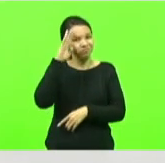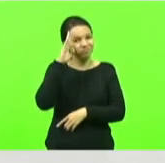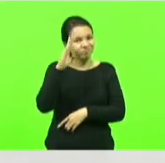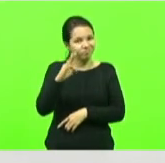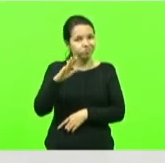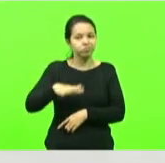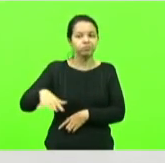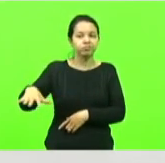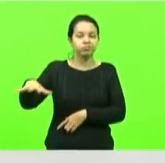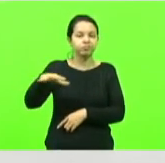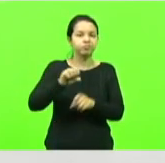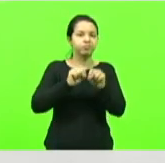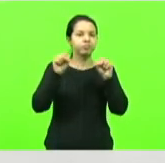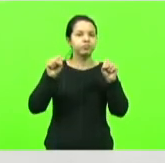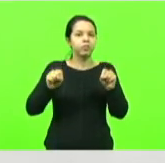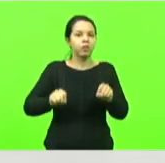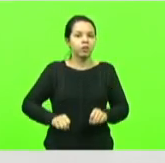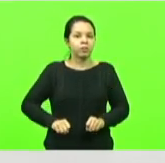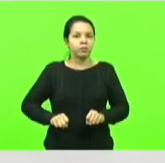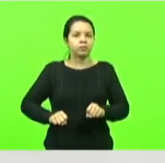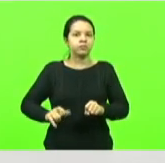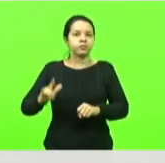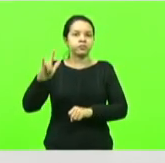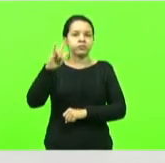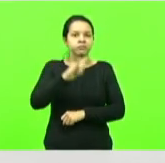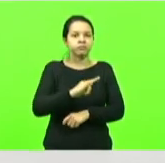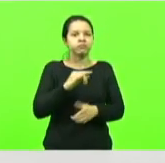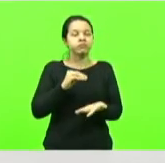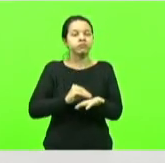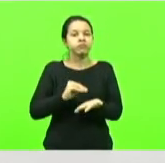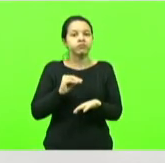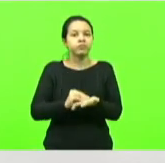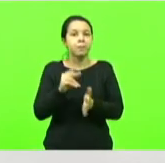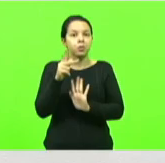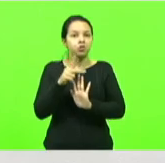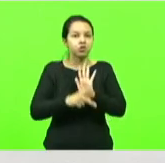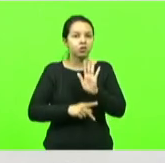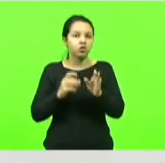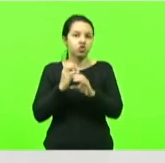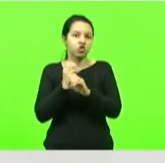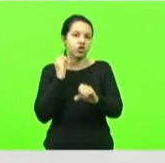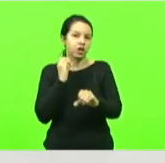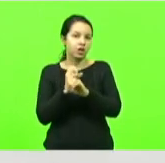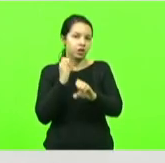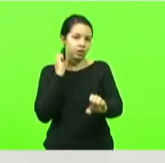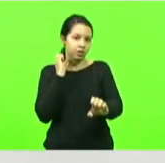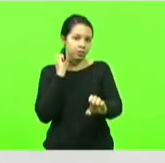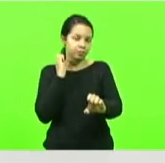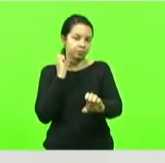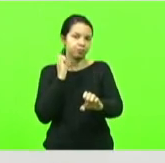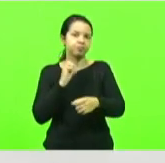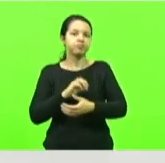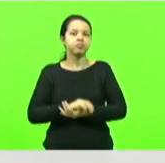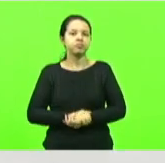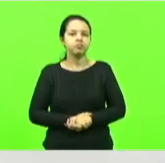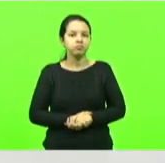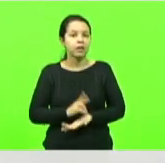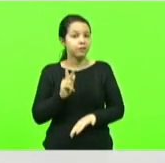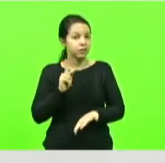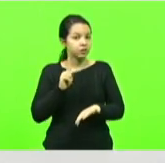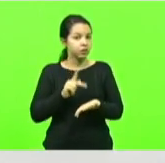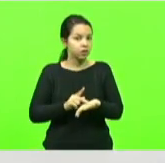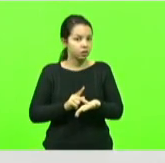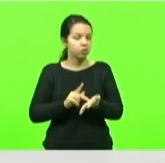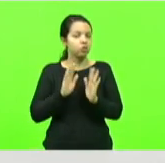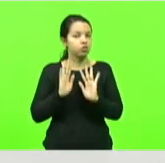pela ausência de projetos de engenharia e isso é uma verdade nós ficamos um longo tempo